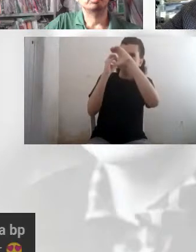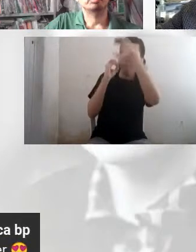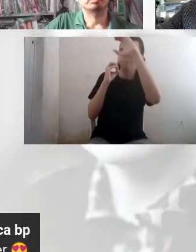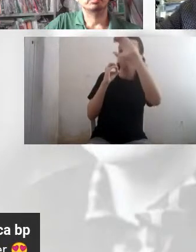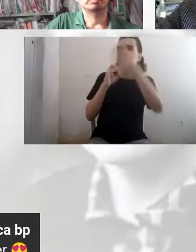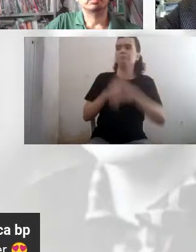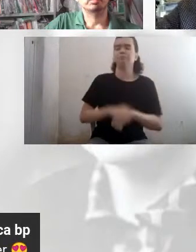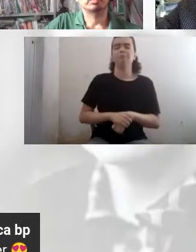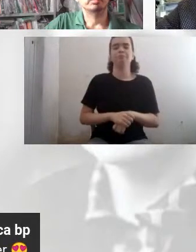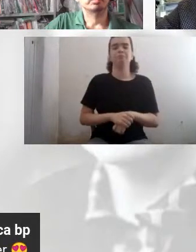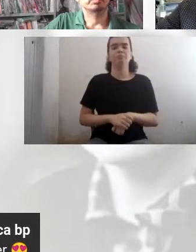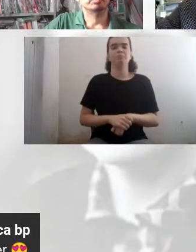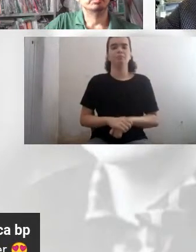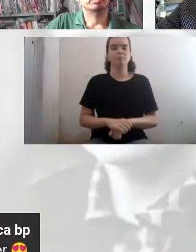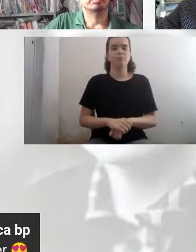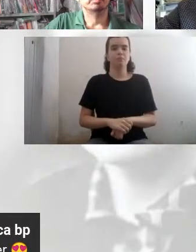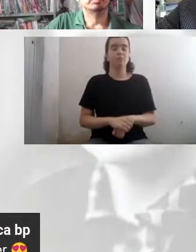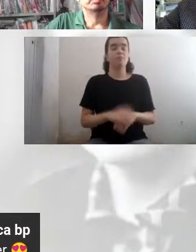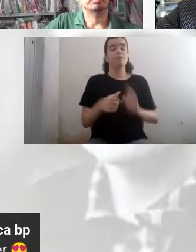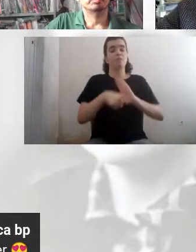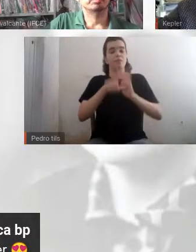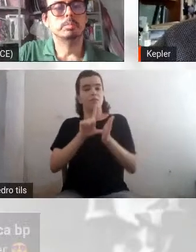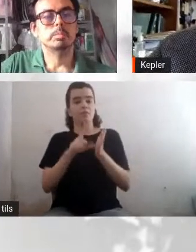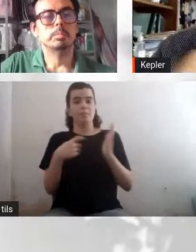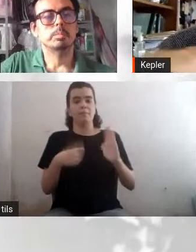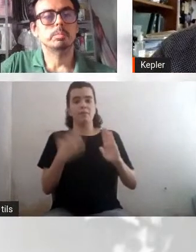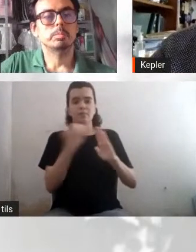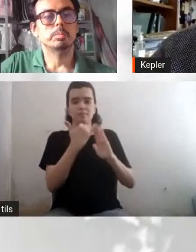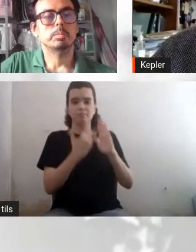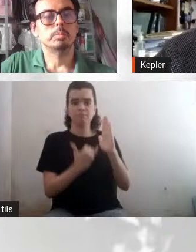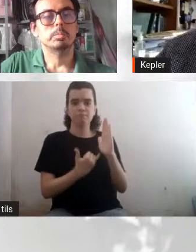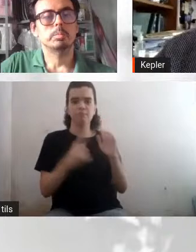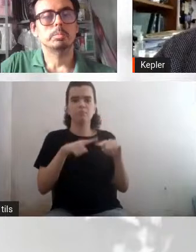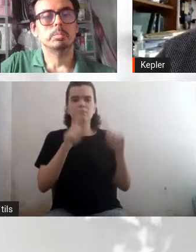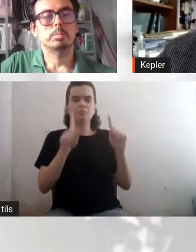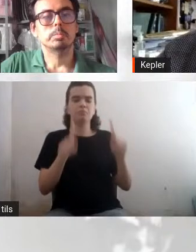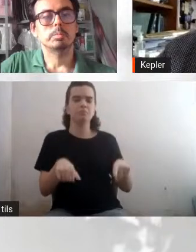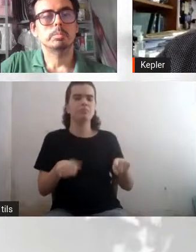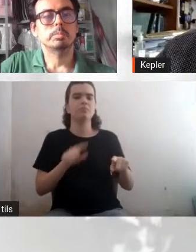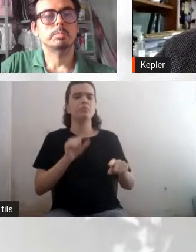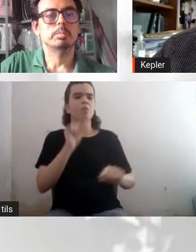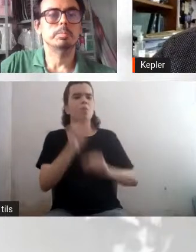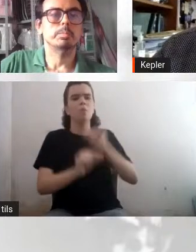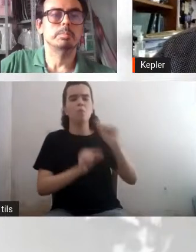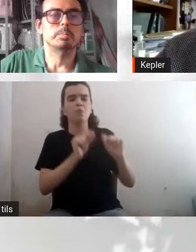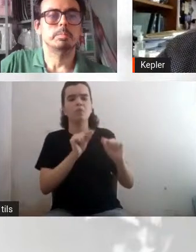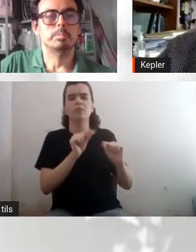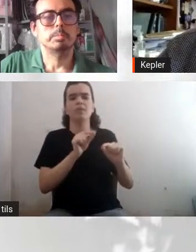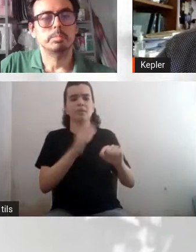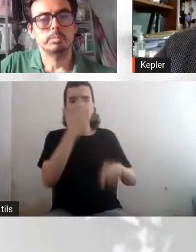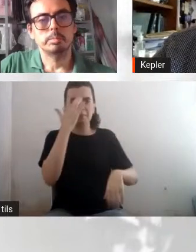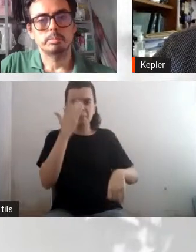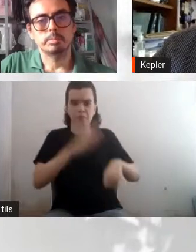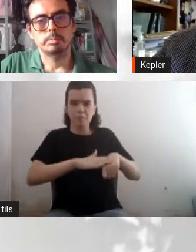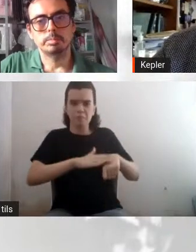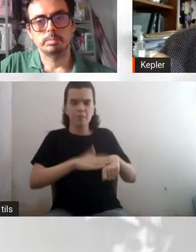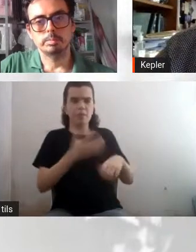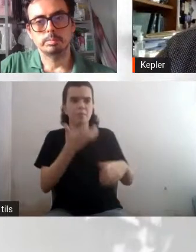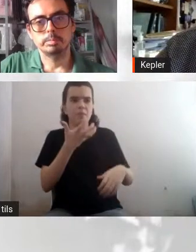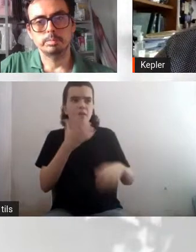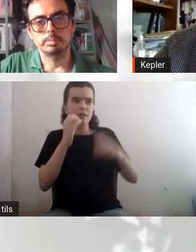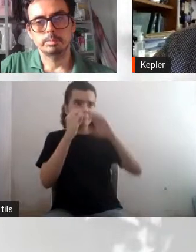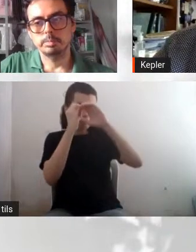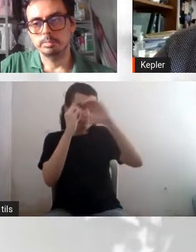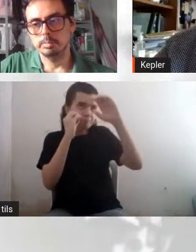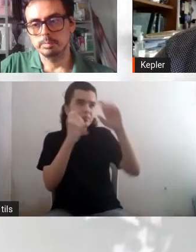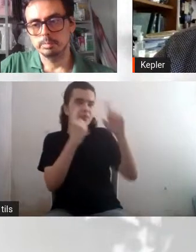projeto, esse projeto dizendo o que que você quer observar, por que que você quer observar, o que